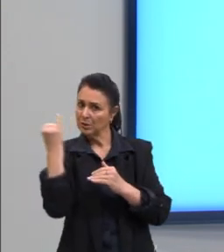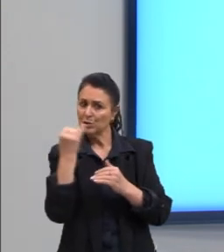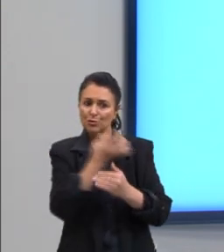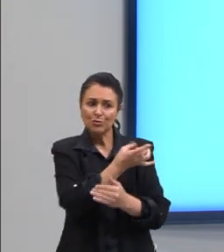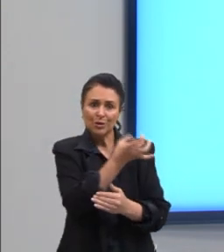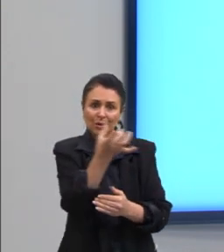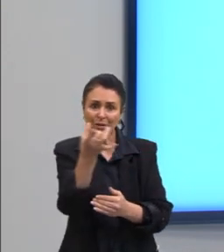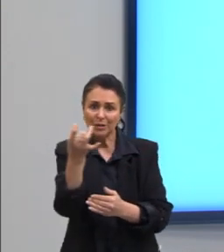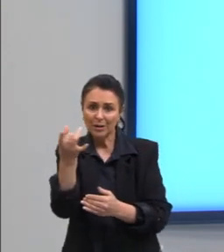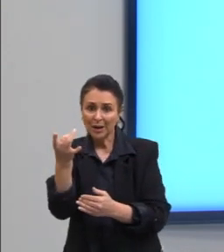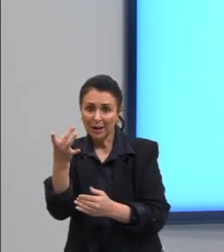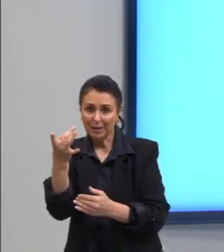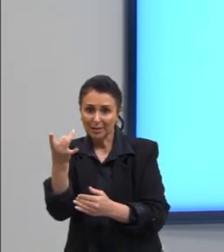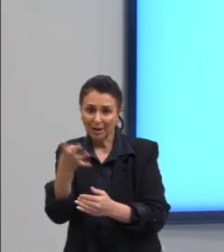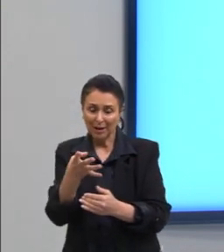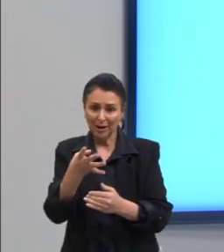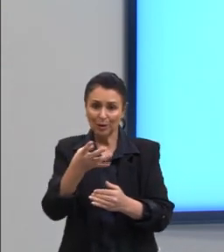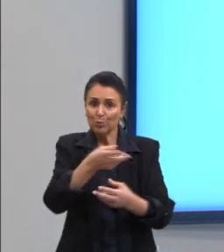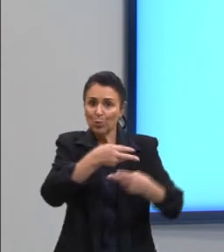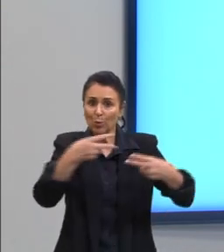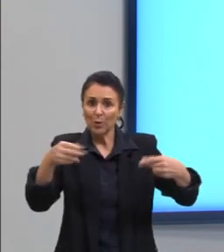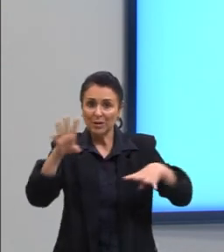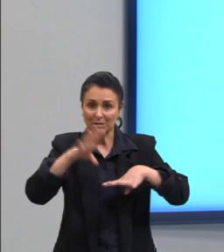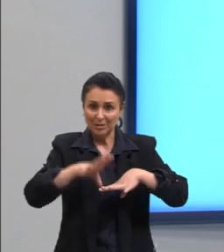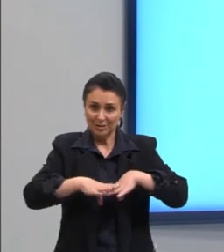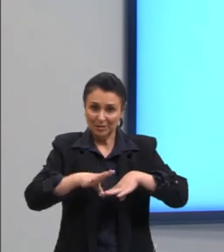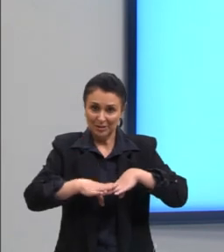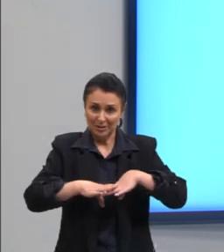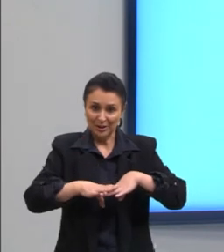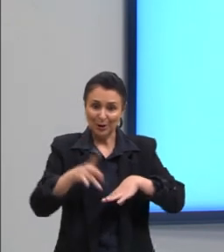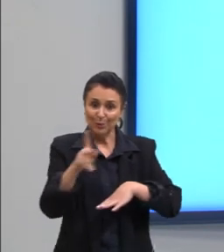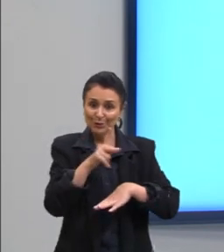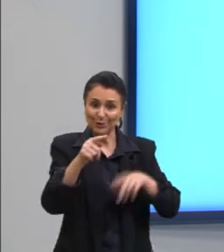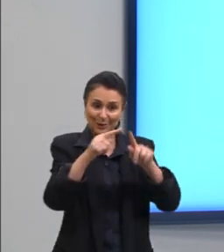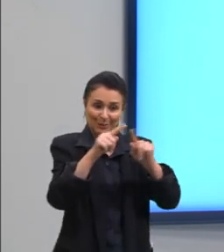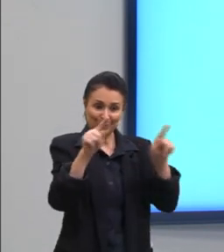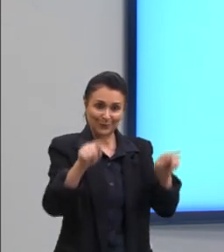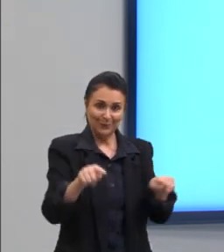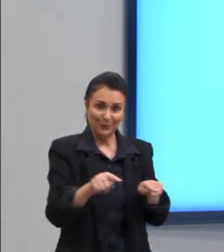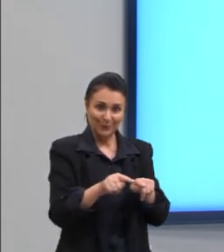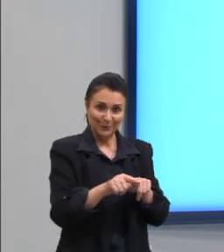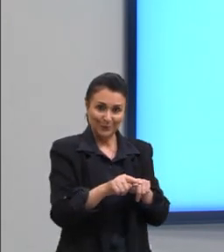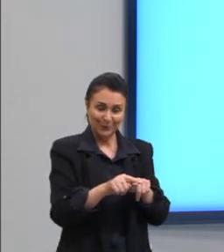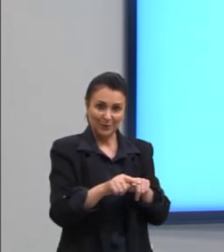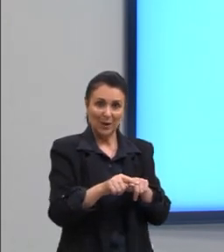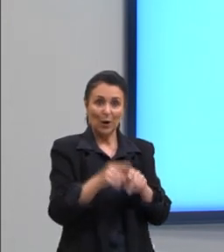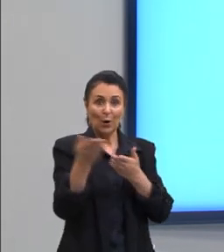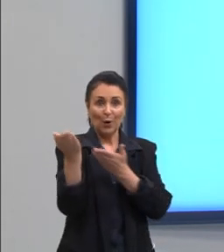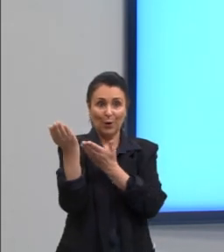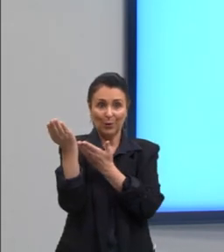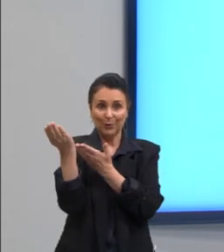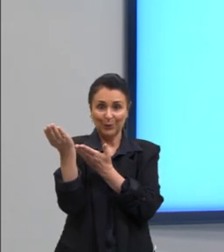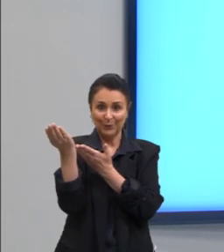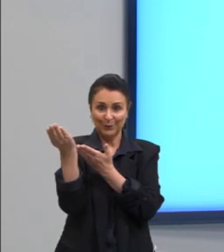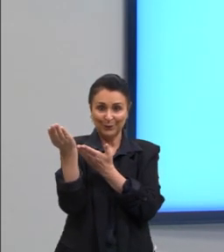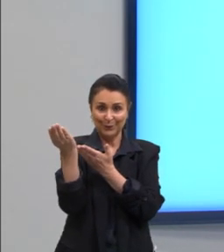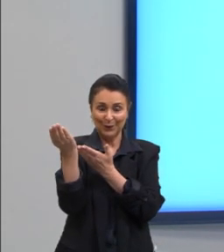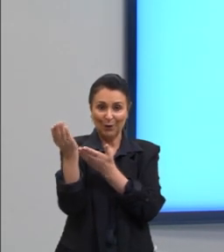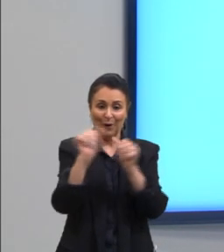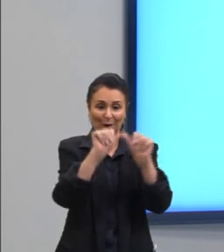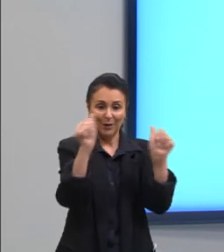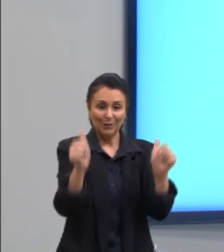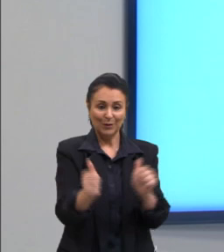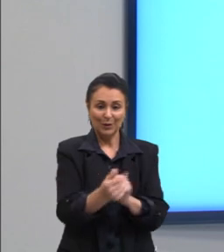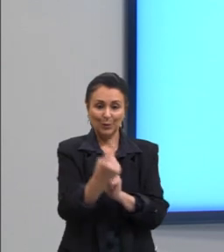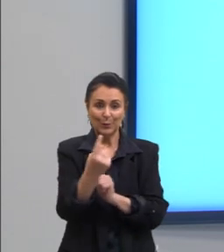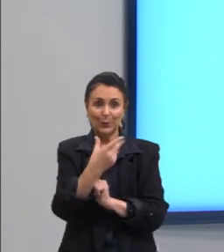Então, aqui que eu trouxe duas imagens que ilustram exatamente isso. Ilustra o quê? A primeira imagem, eu vou chamar aqui de figura 1, um